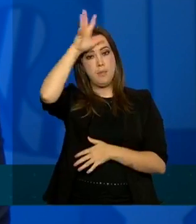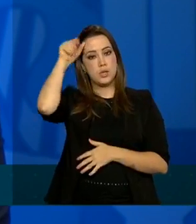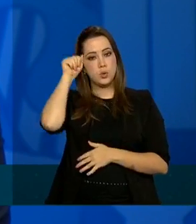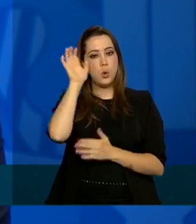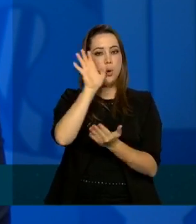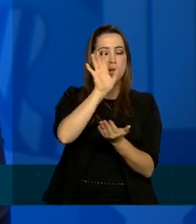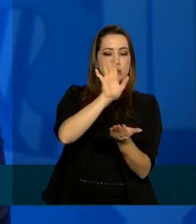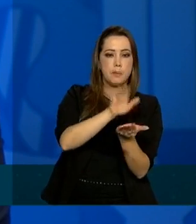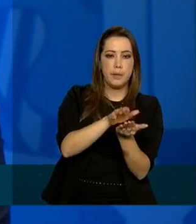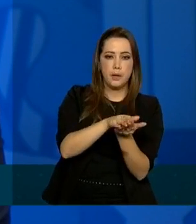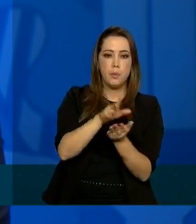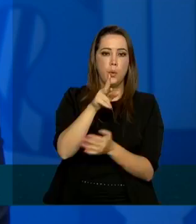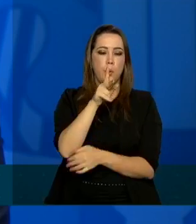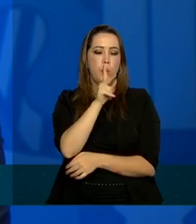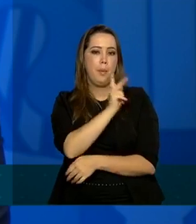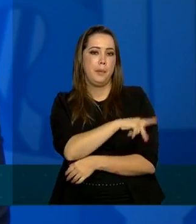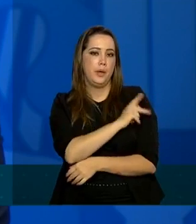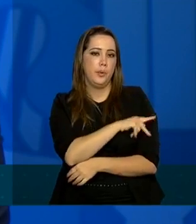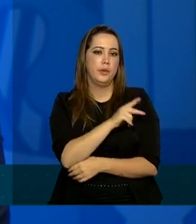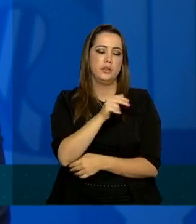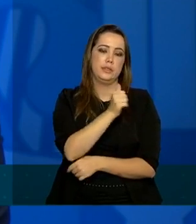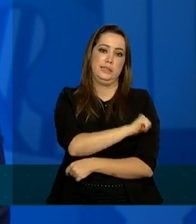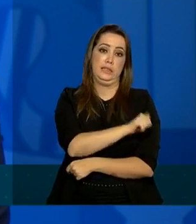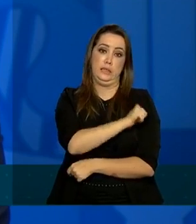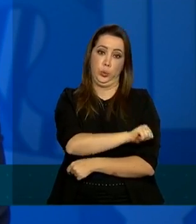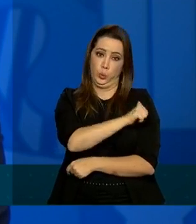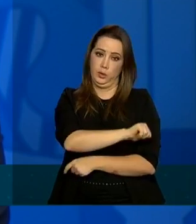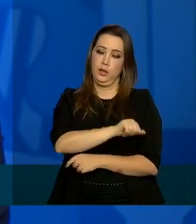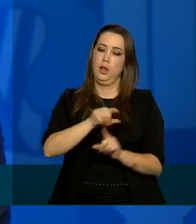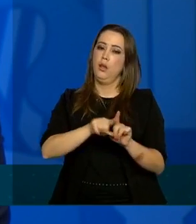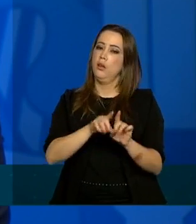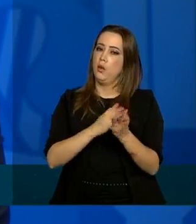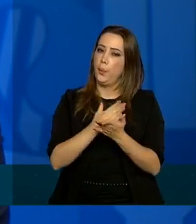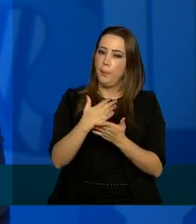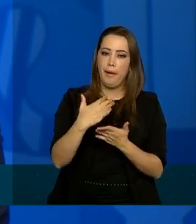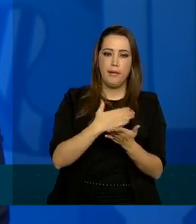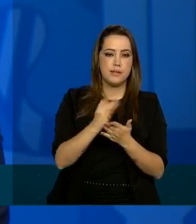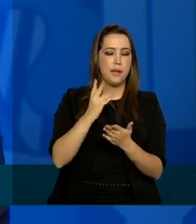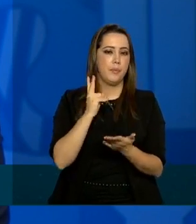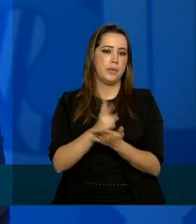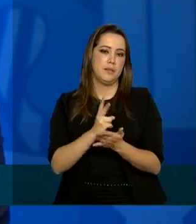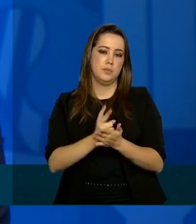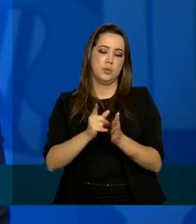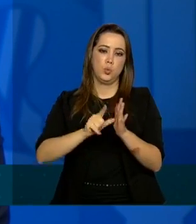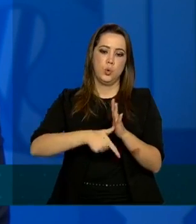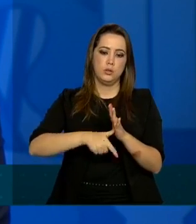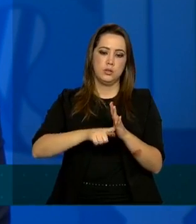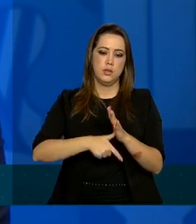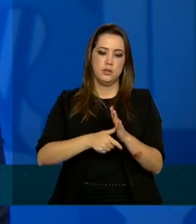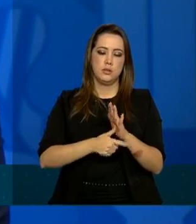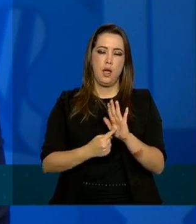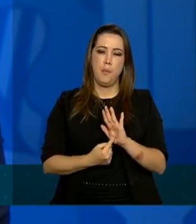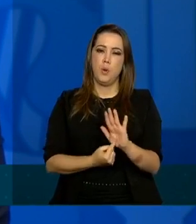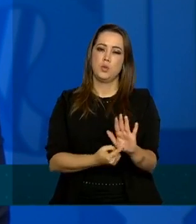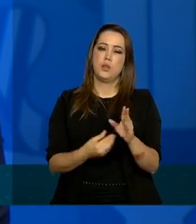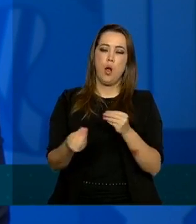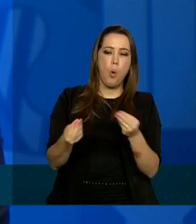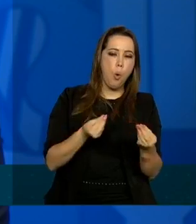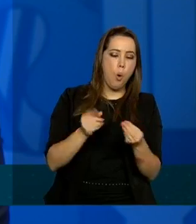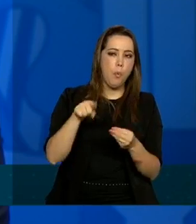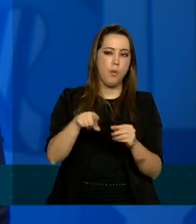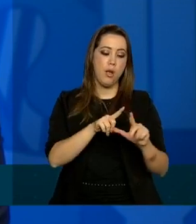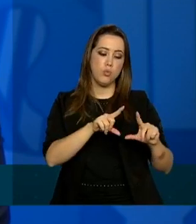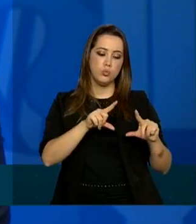Piauí e Rio de Janeiro eles começam mesmo com esse atraso a mostrar uma tendência de